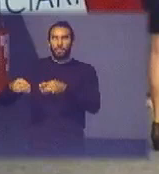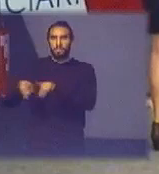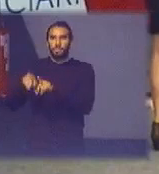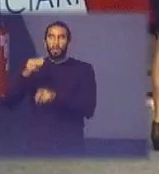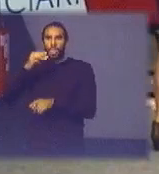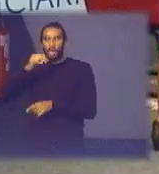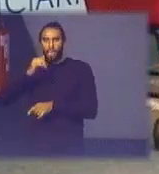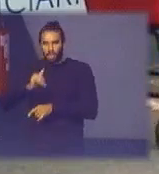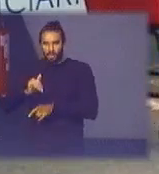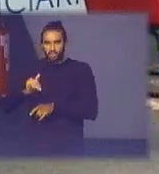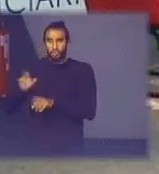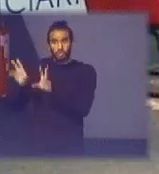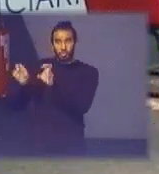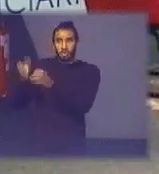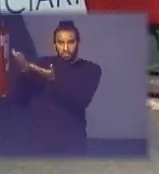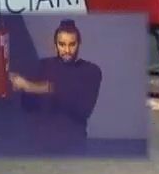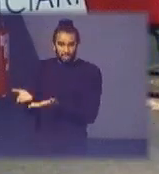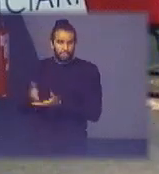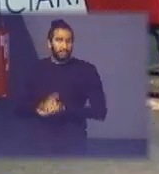da temática